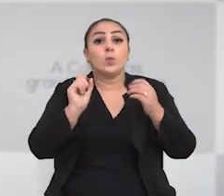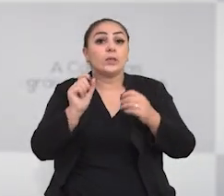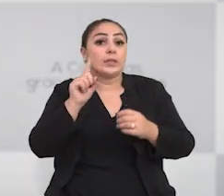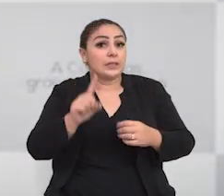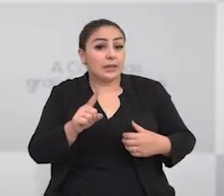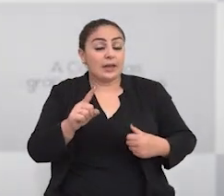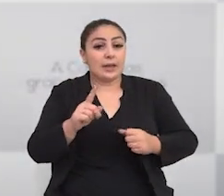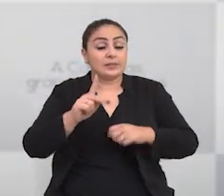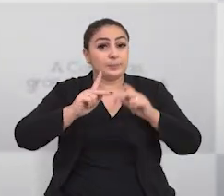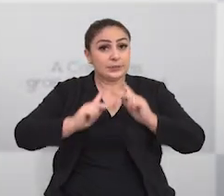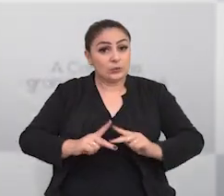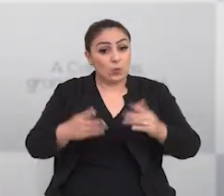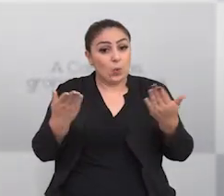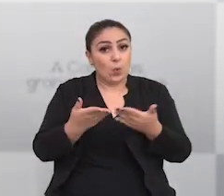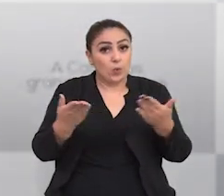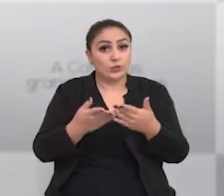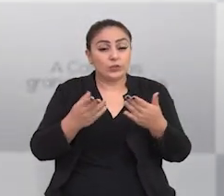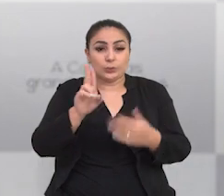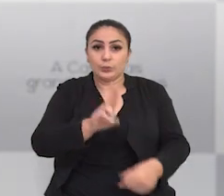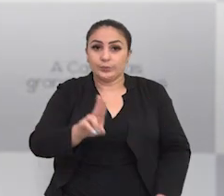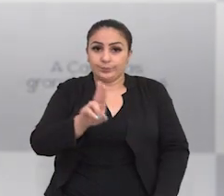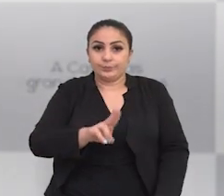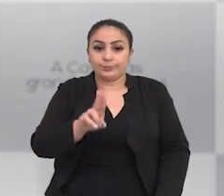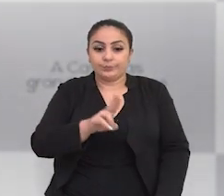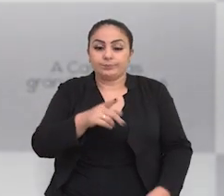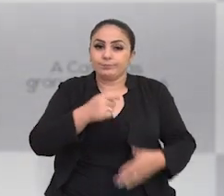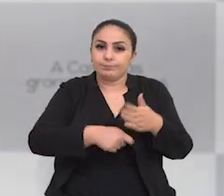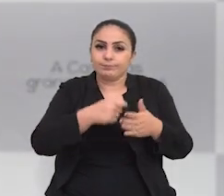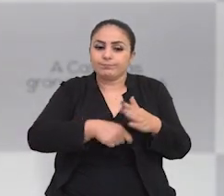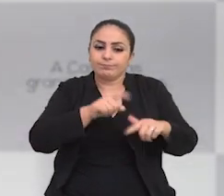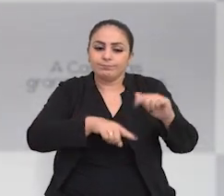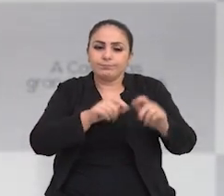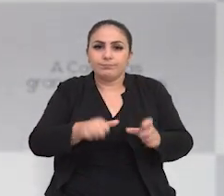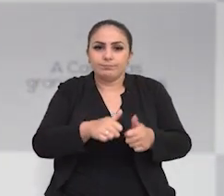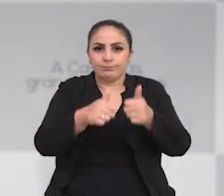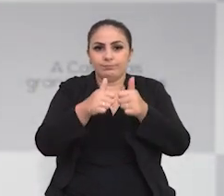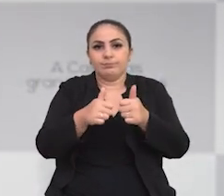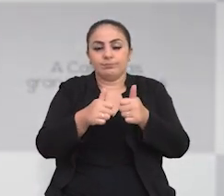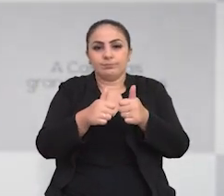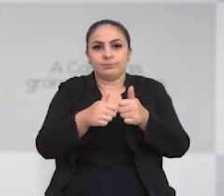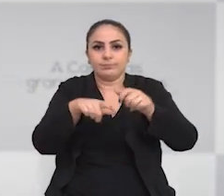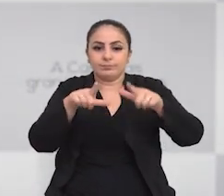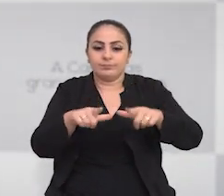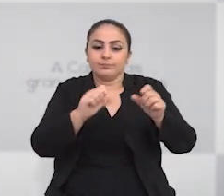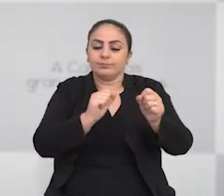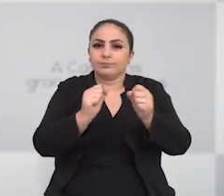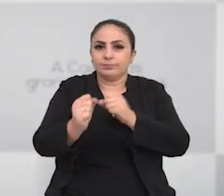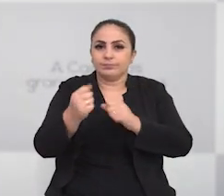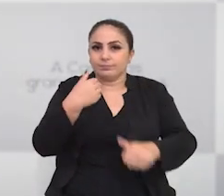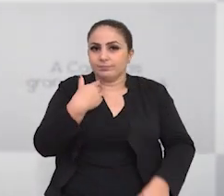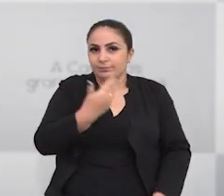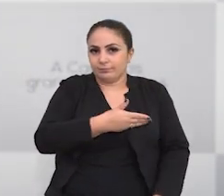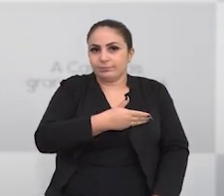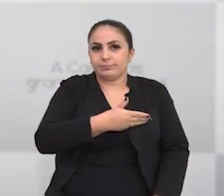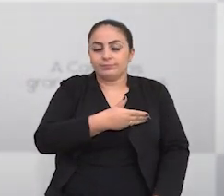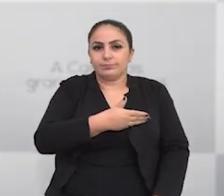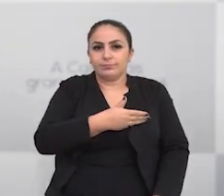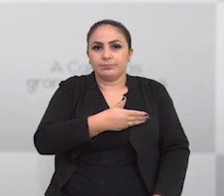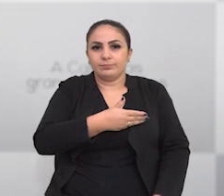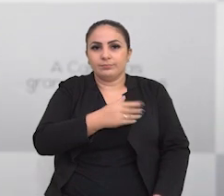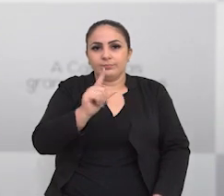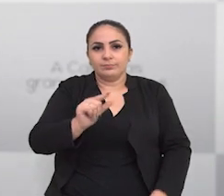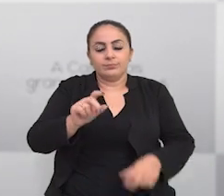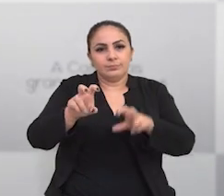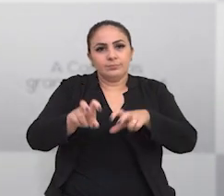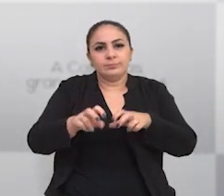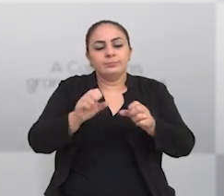as pessoas, hoje, o consumo, buscando produtos de qualidade, onde as nossas pequenas